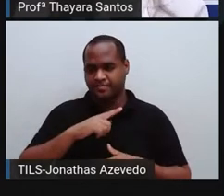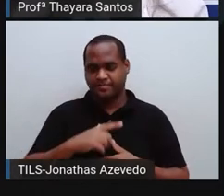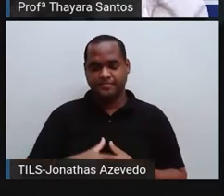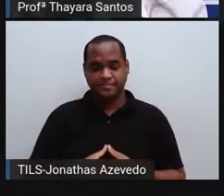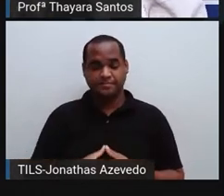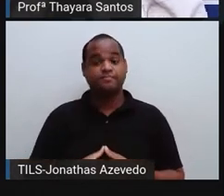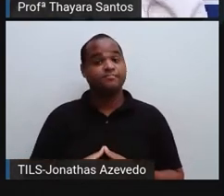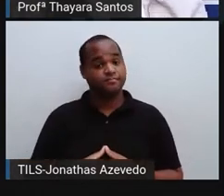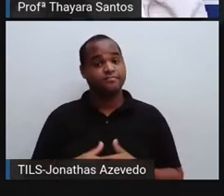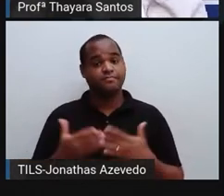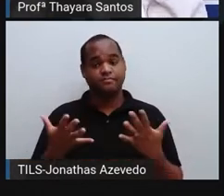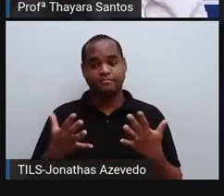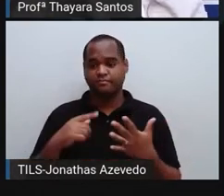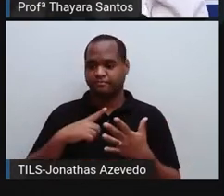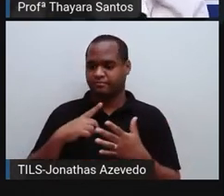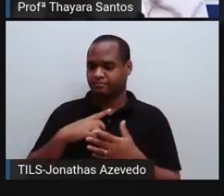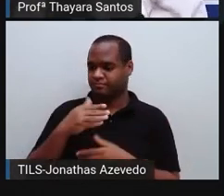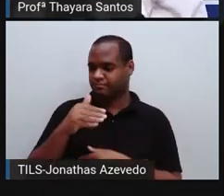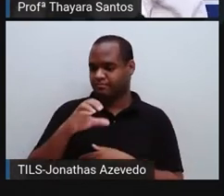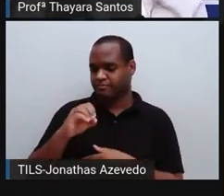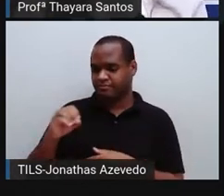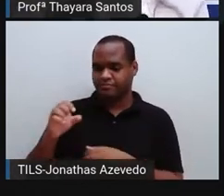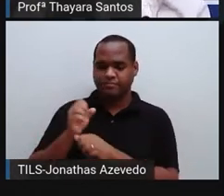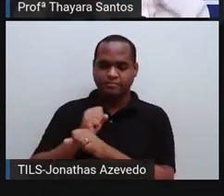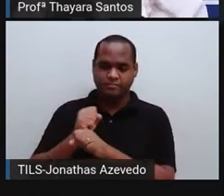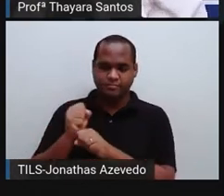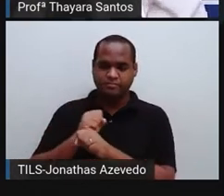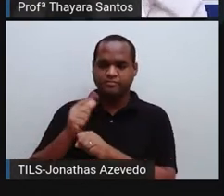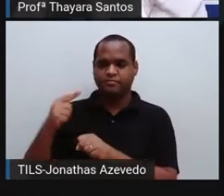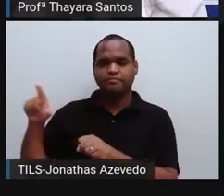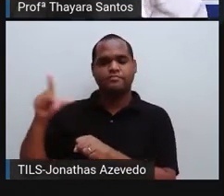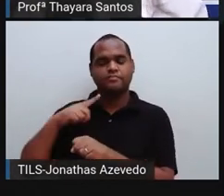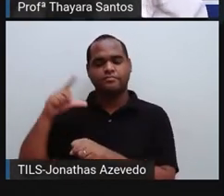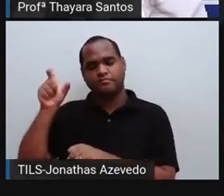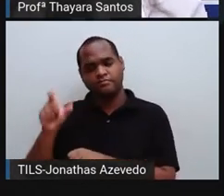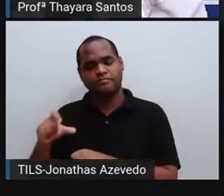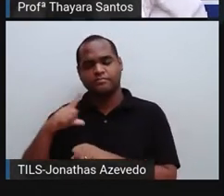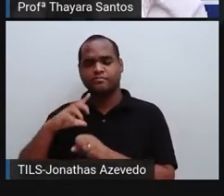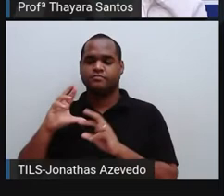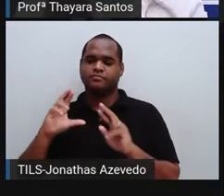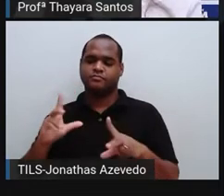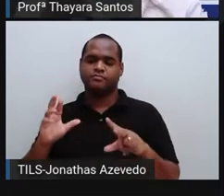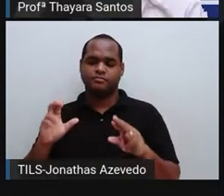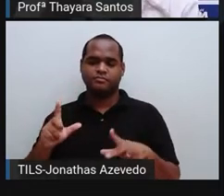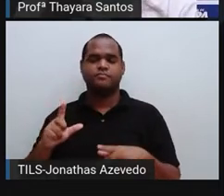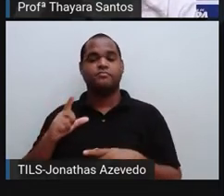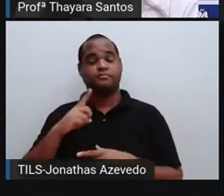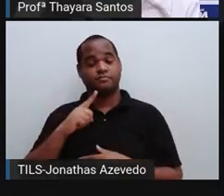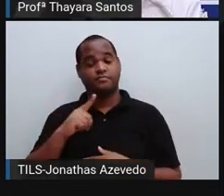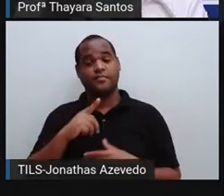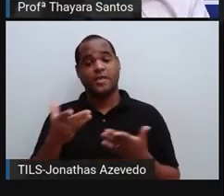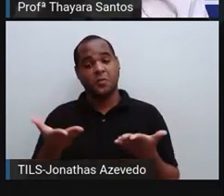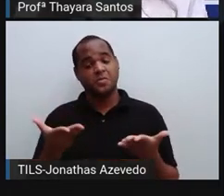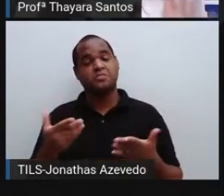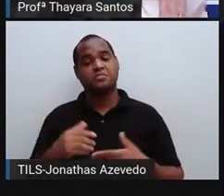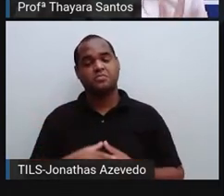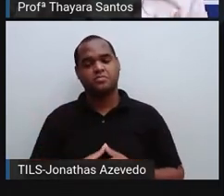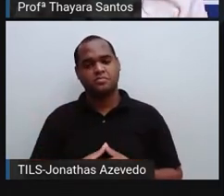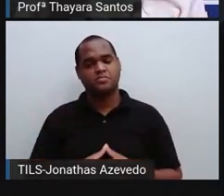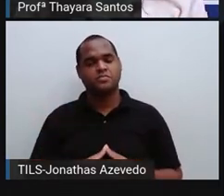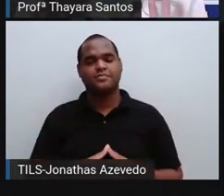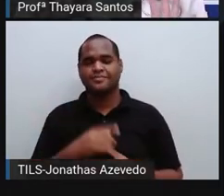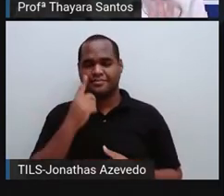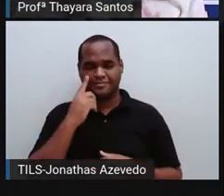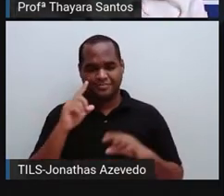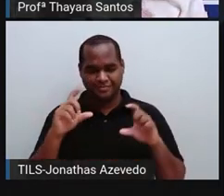desse jeito, pode ser que daqui a 100 mil anos elas tenham uma outra aparência completamente diferente do que elas têm hoje. Essa